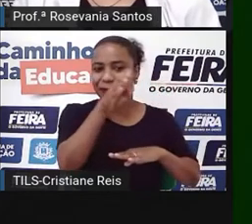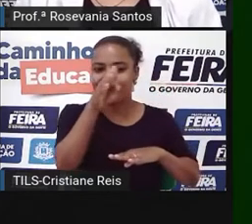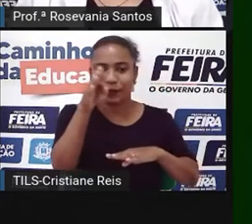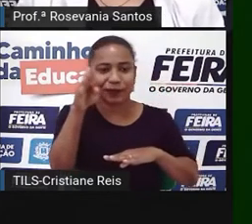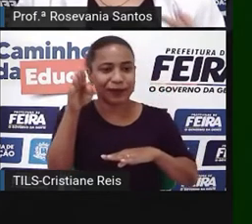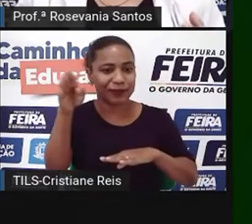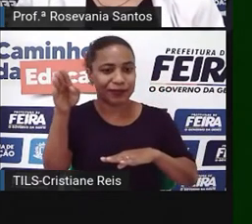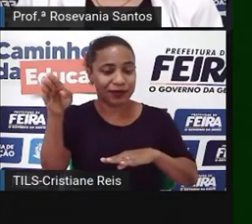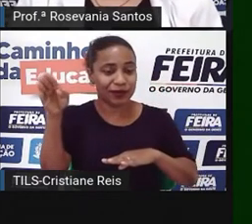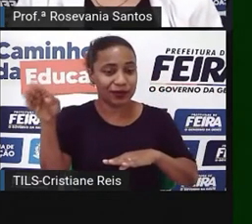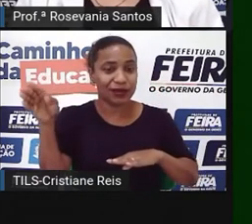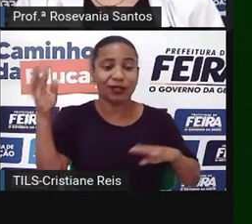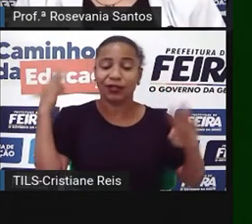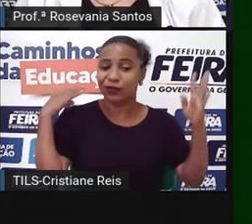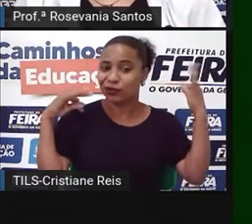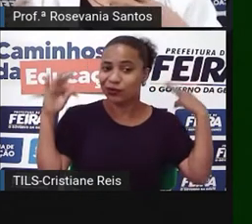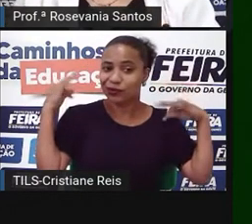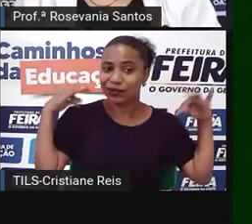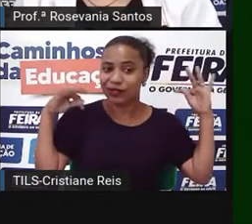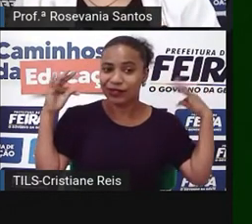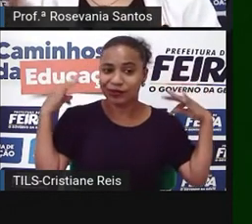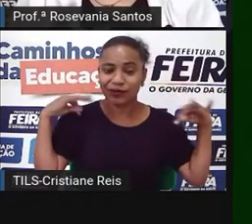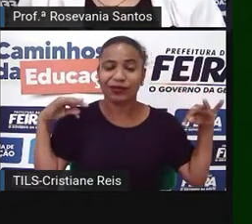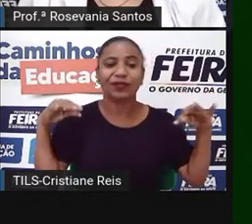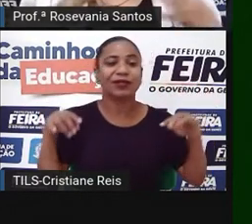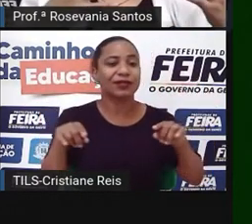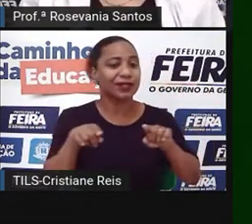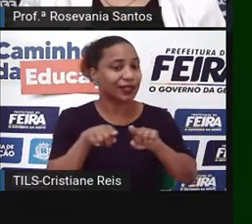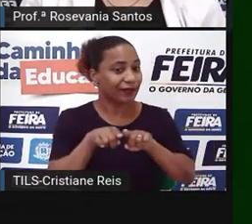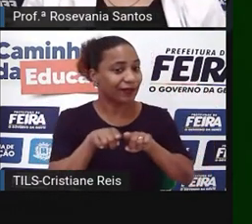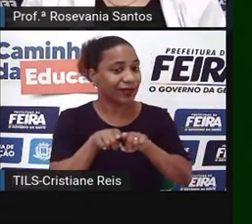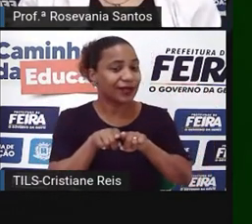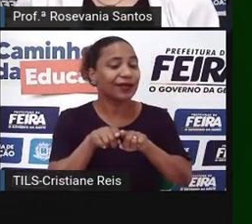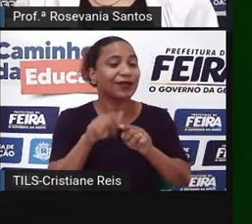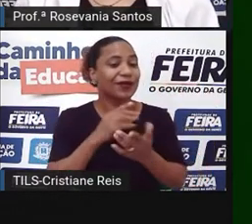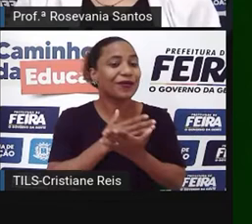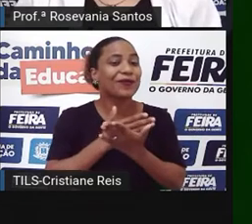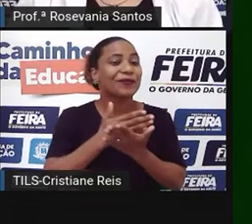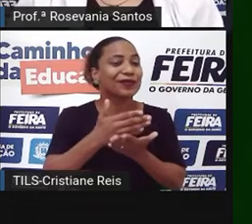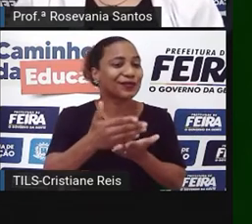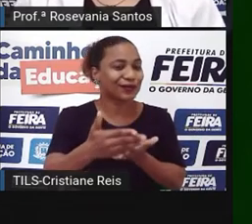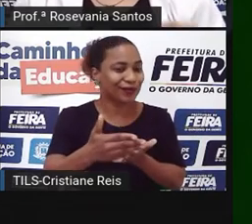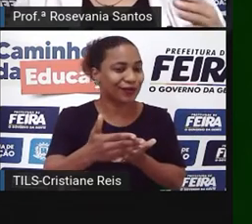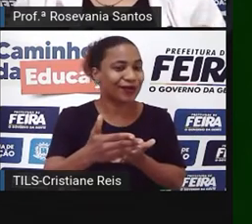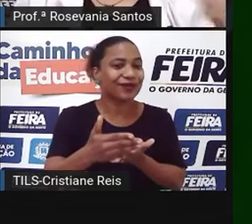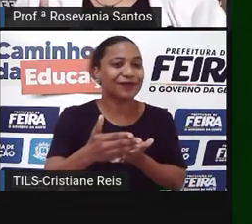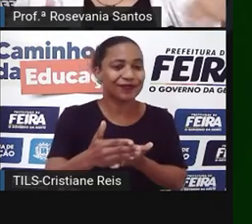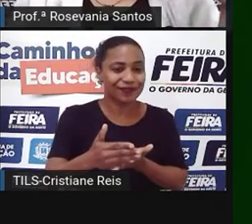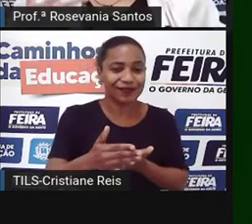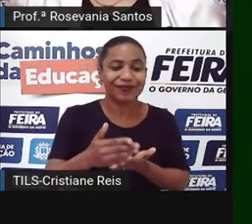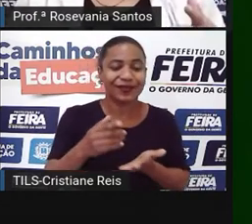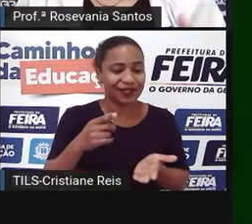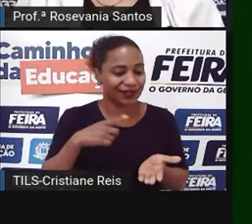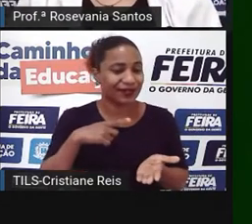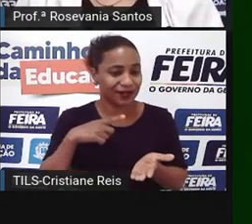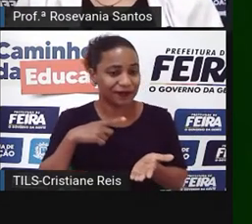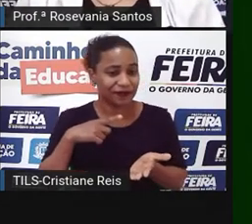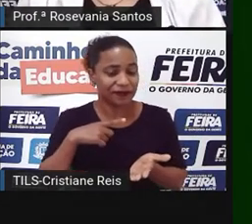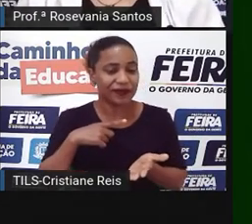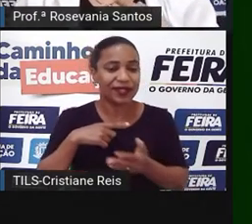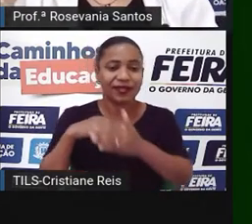característica do turismo, eles agora estão abrindo espaço para o capital, para empresas